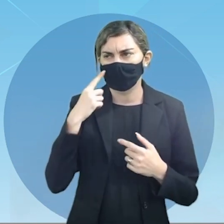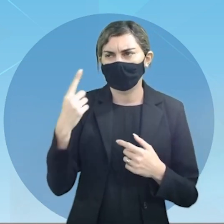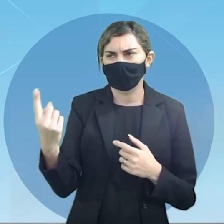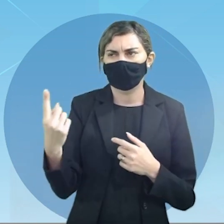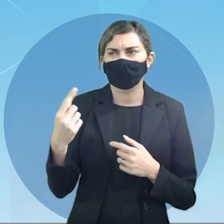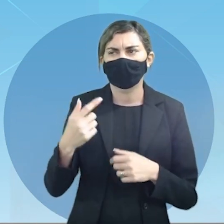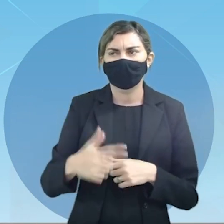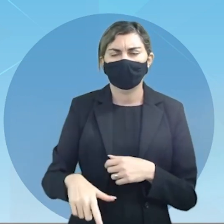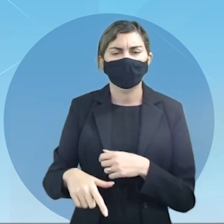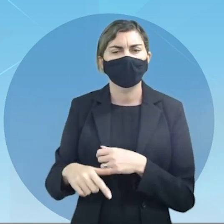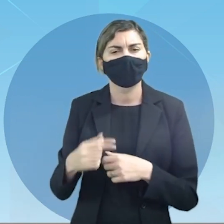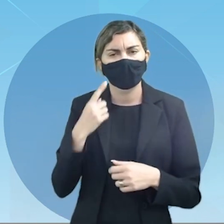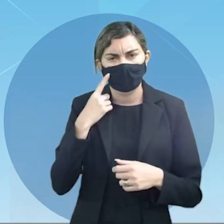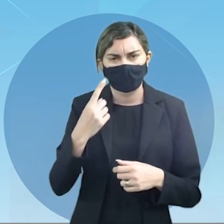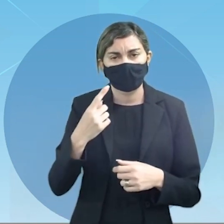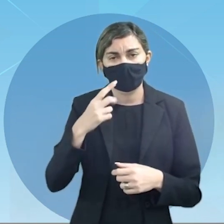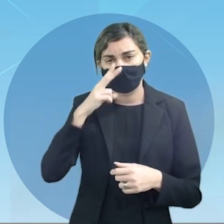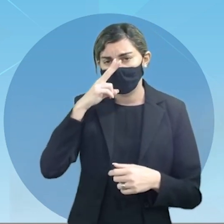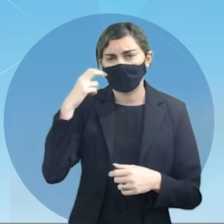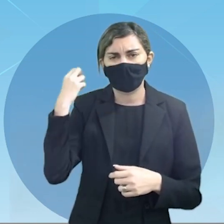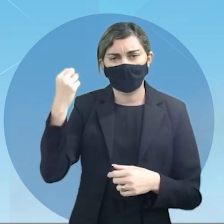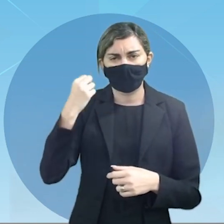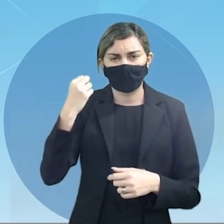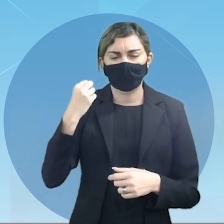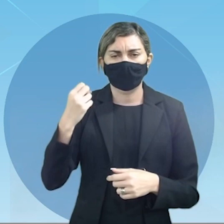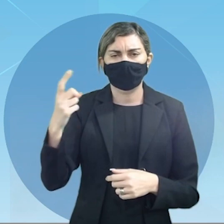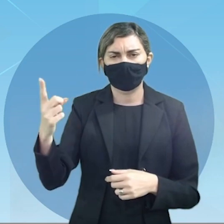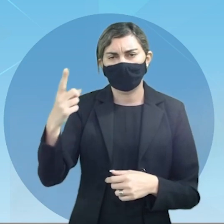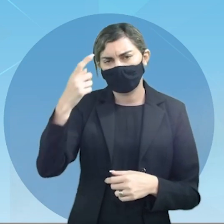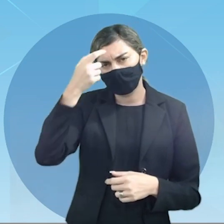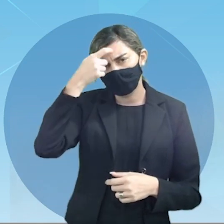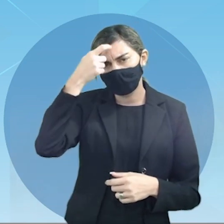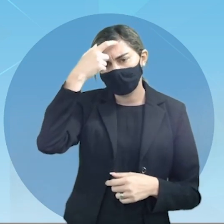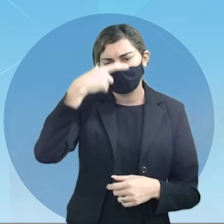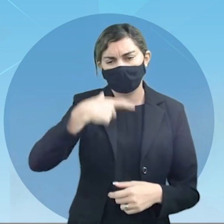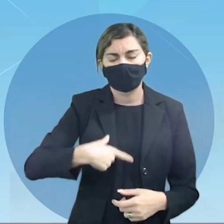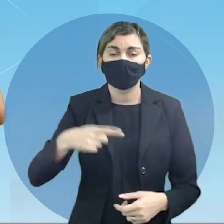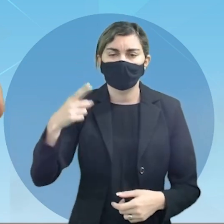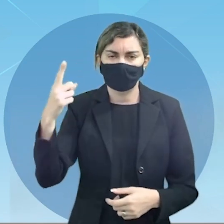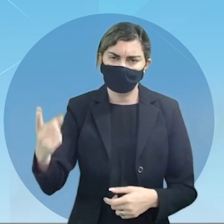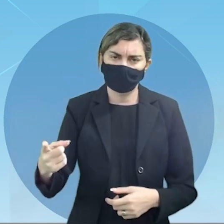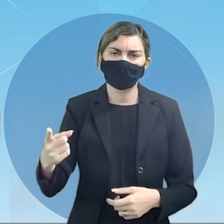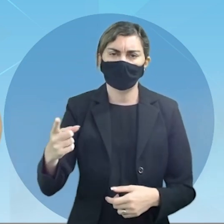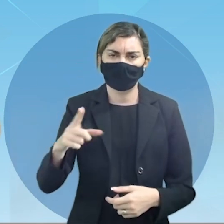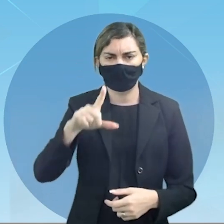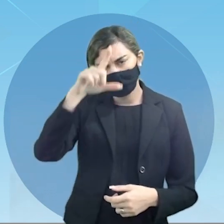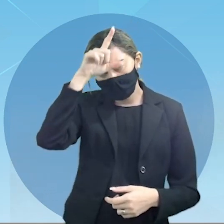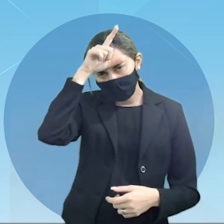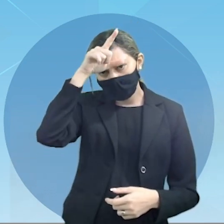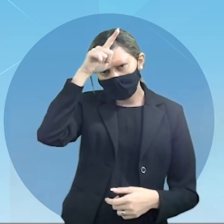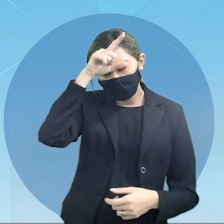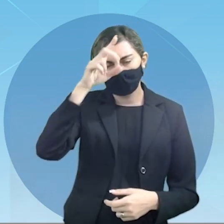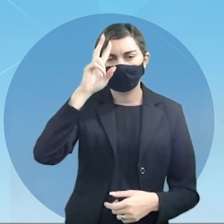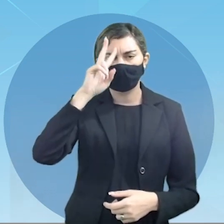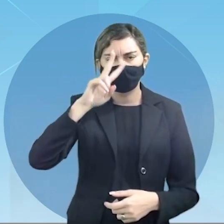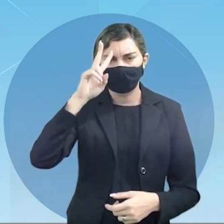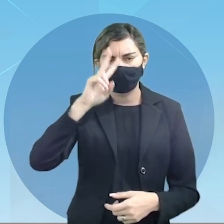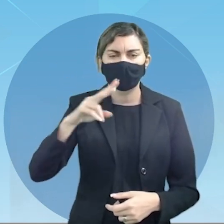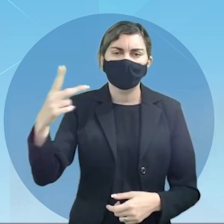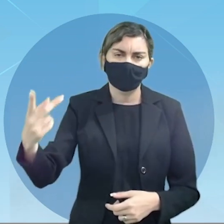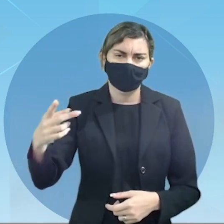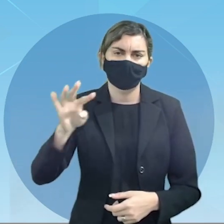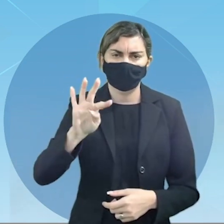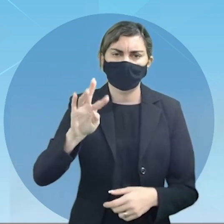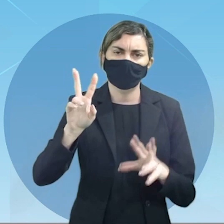mais uma vez a força a personalidade deste grande líder lembrar que o